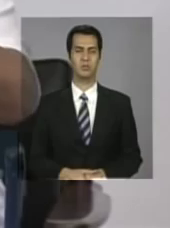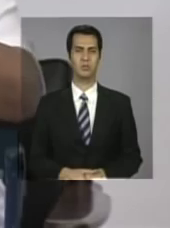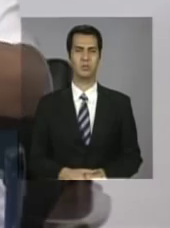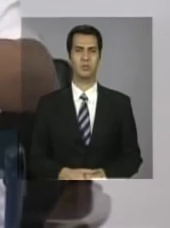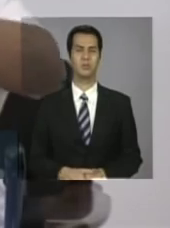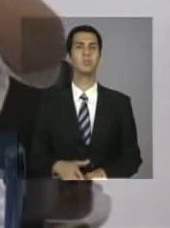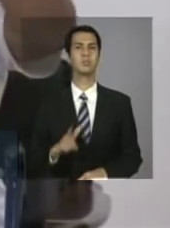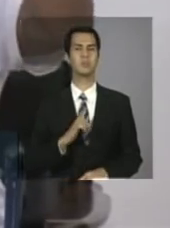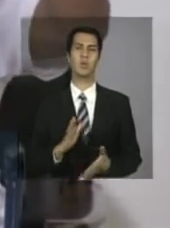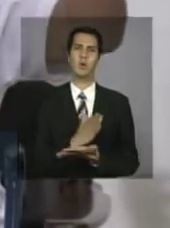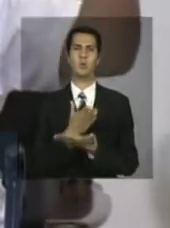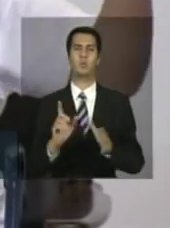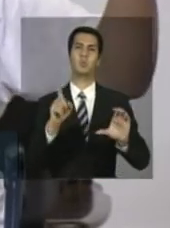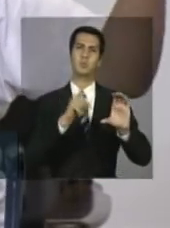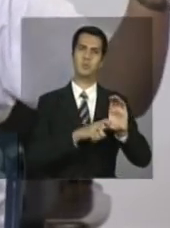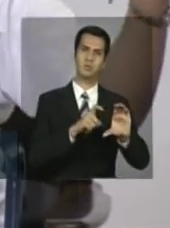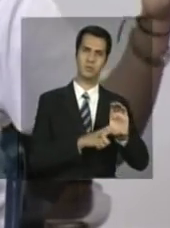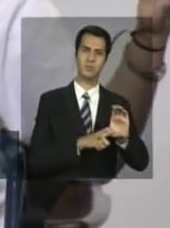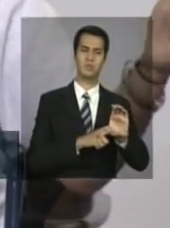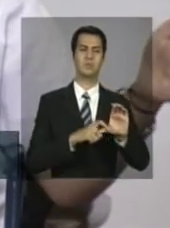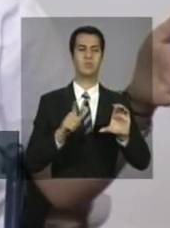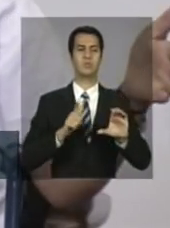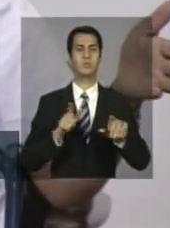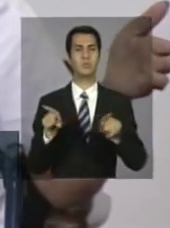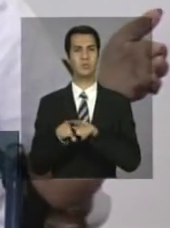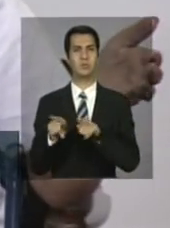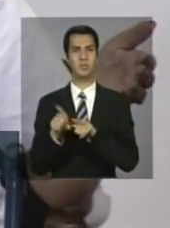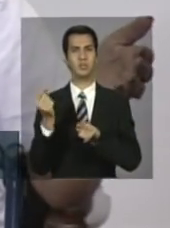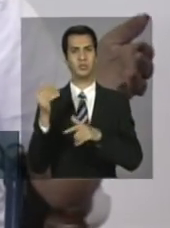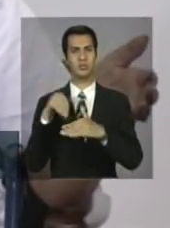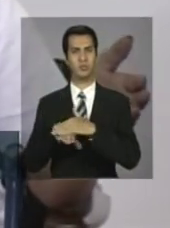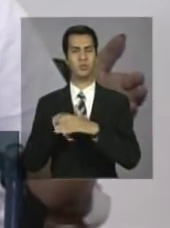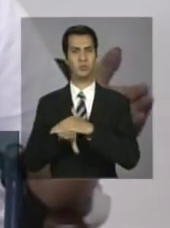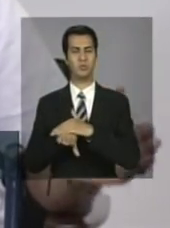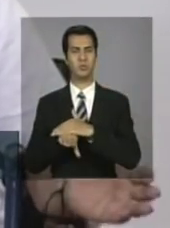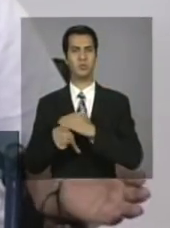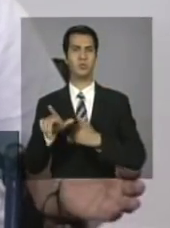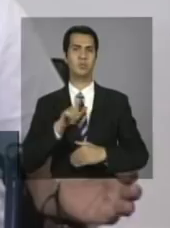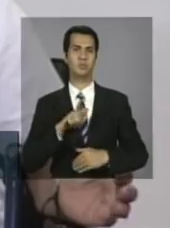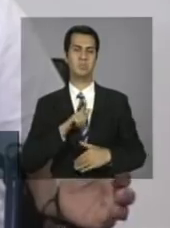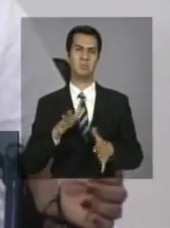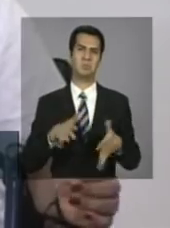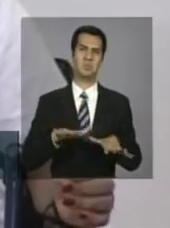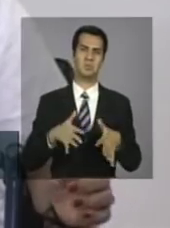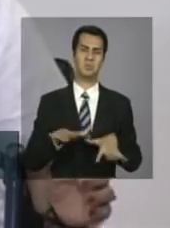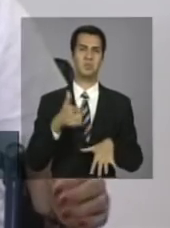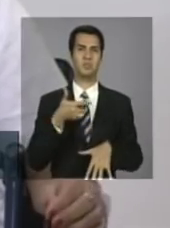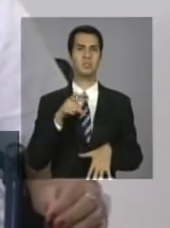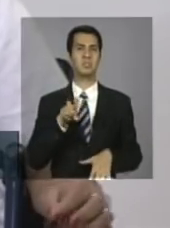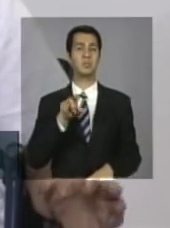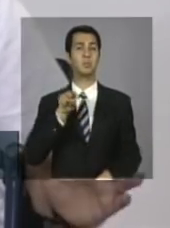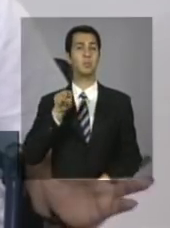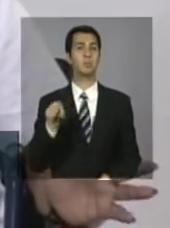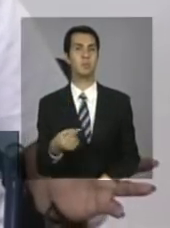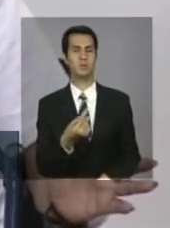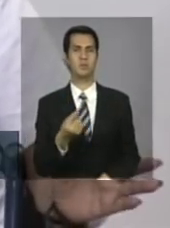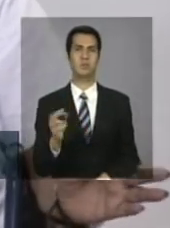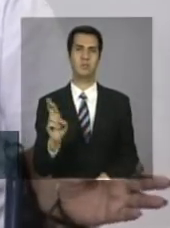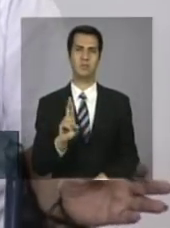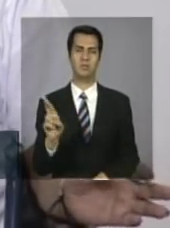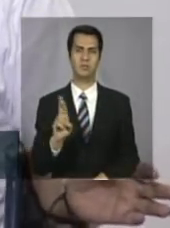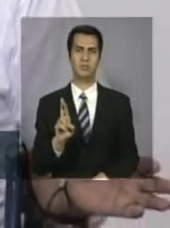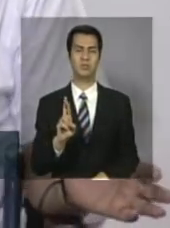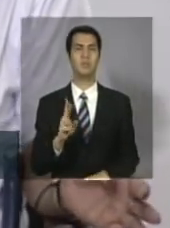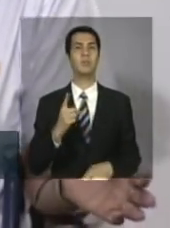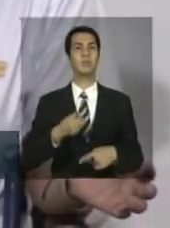poucos fiados que eu tenho com os meus depósitos, eu tenho para mais de 25 mil, graças